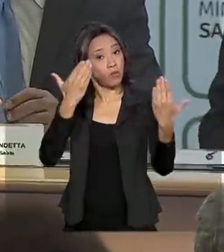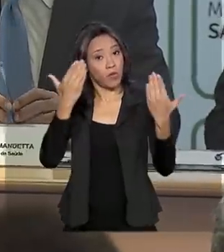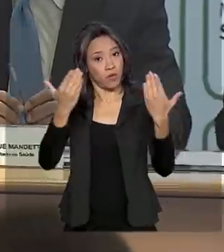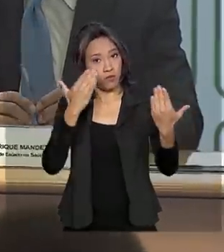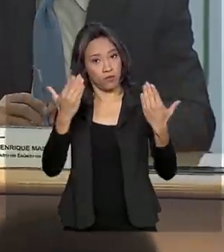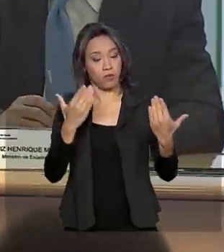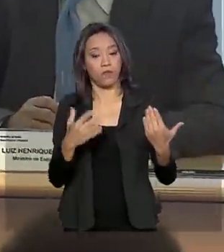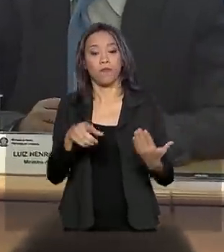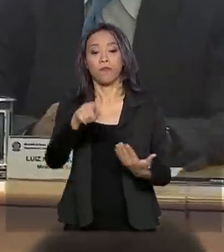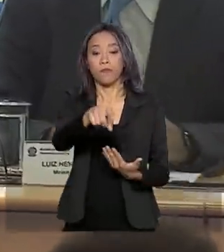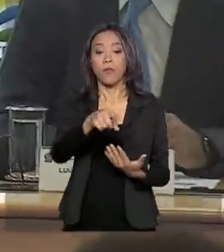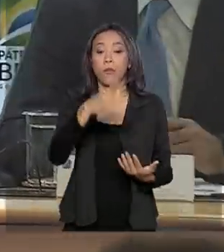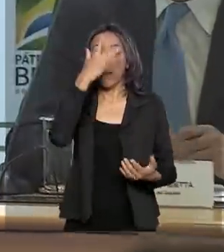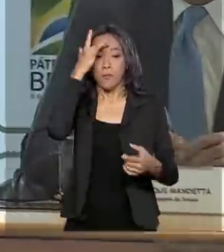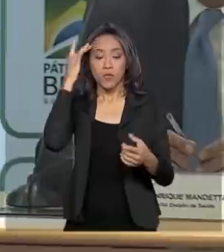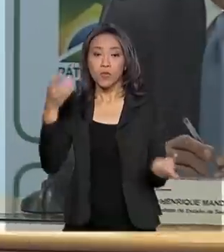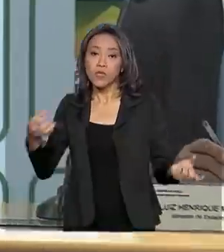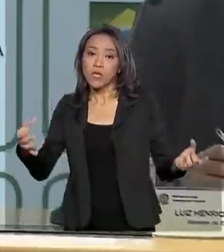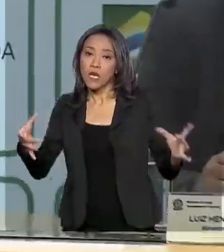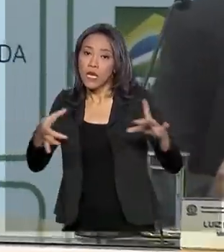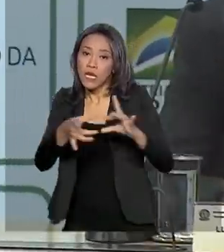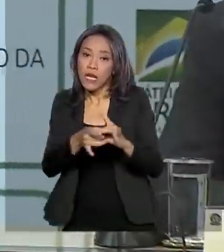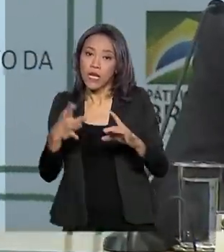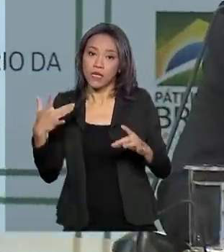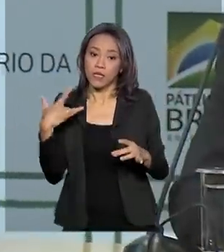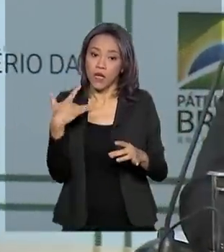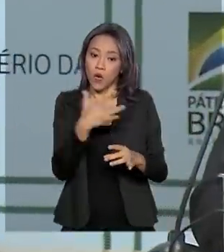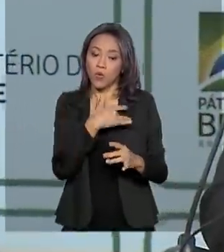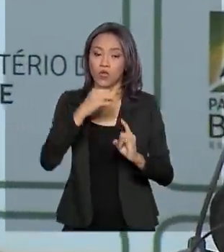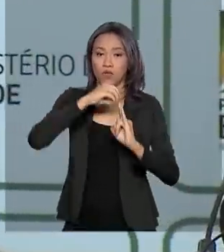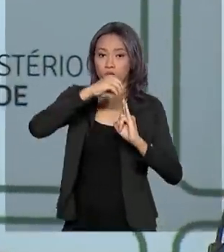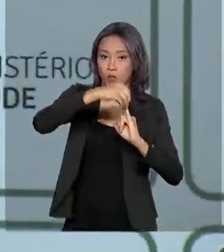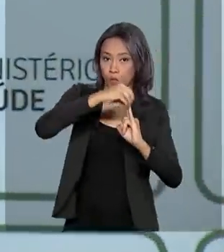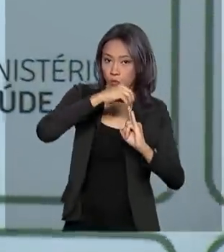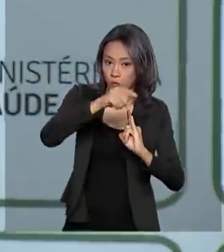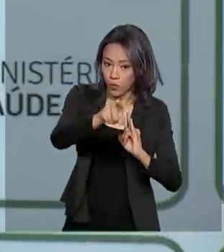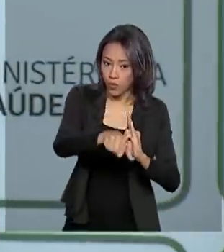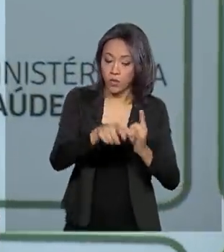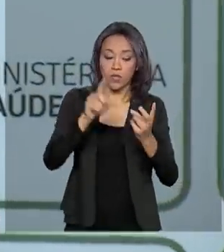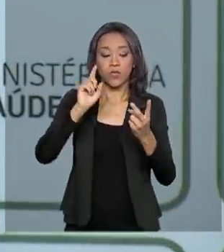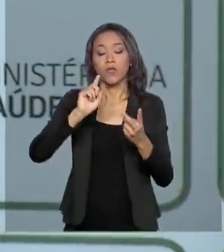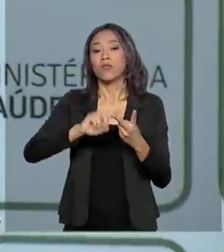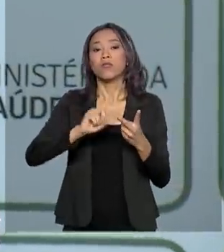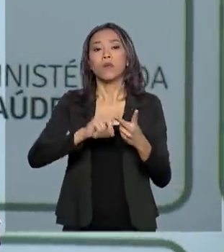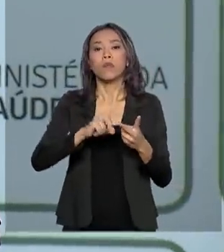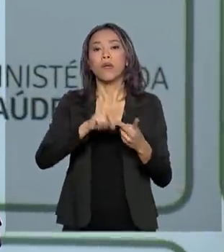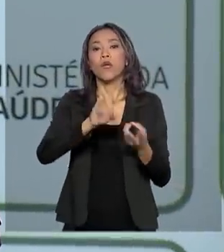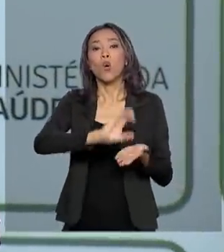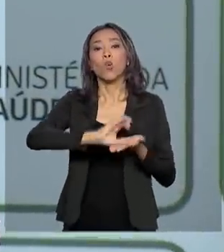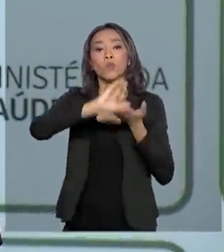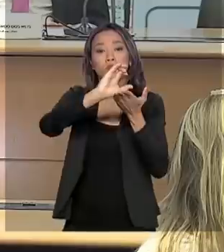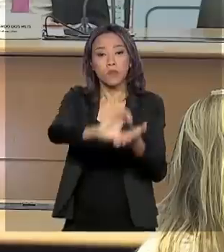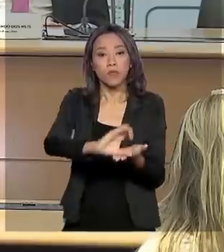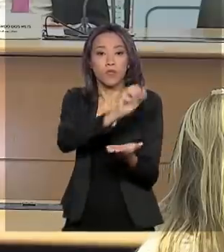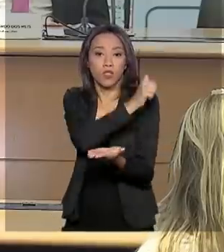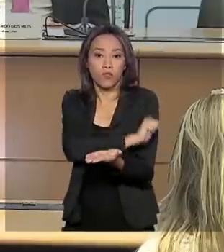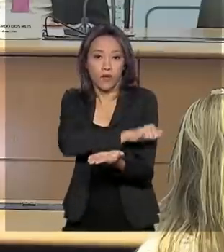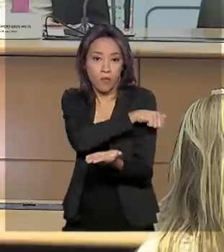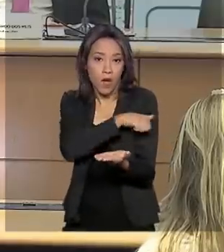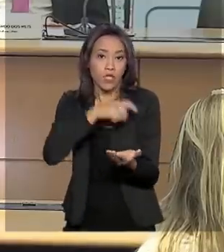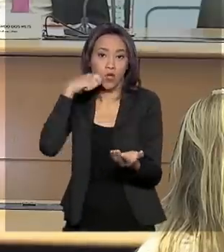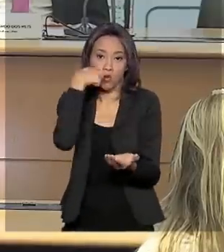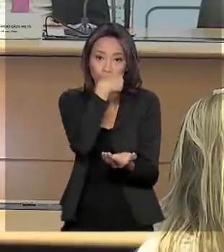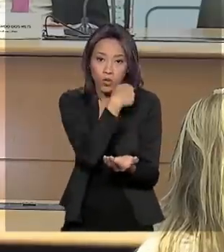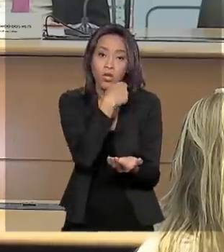entidades ligadas à saúde de todo o país, como o Fiocruz e o Conselho Nacional de Enfermagem e Odontologia, vão se